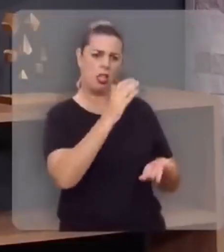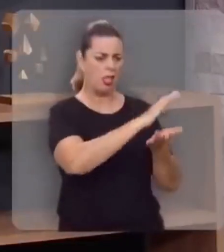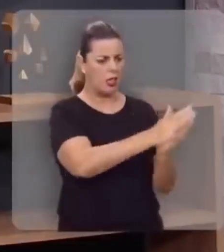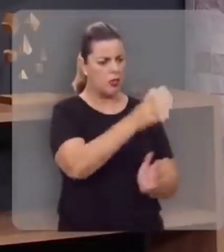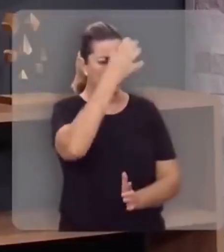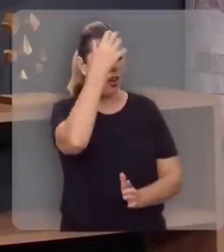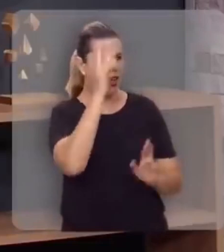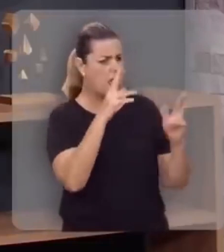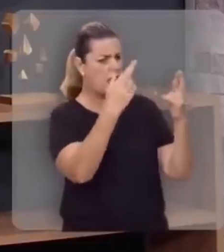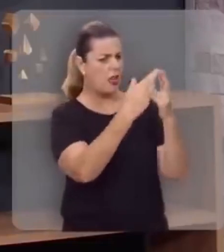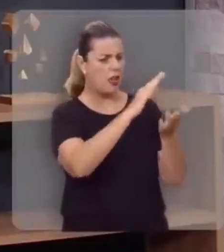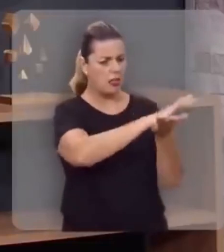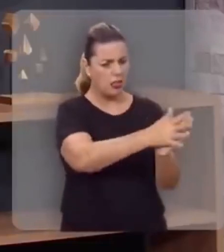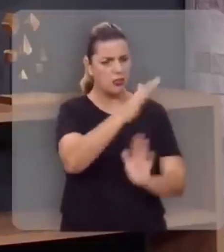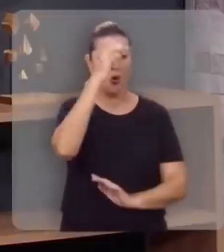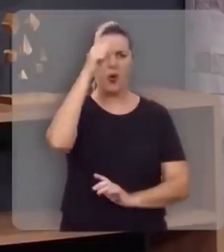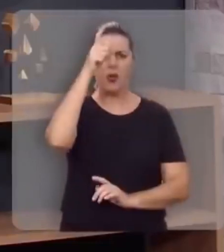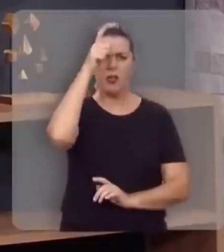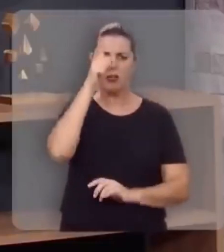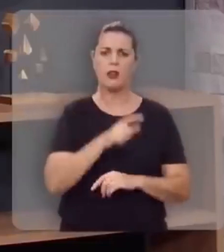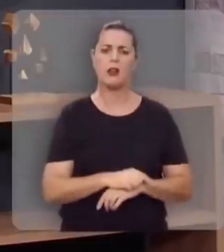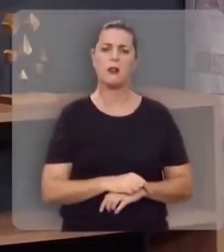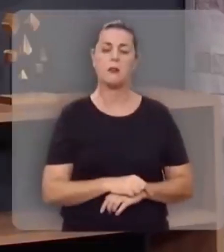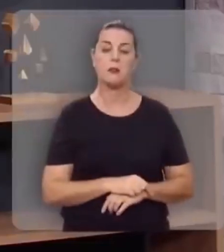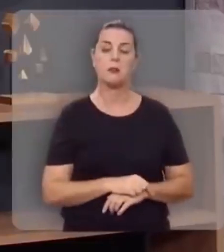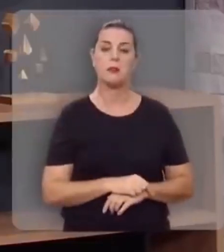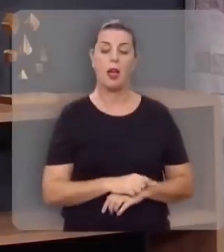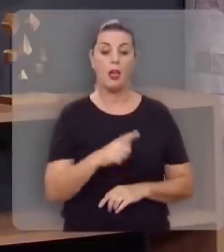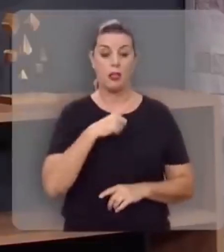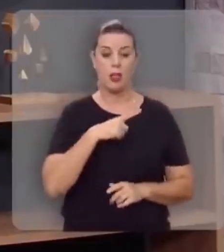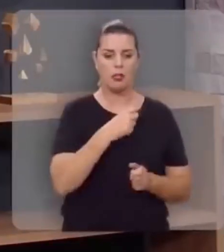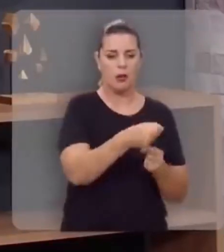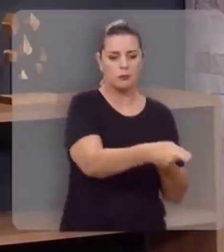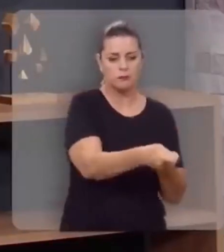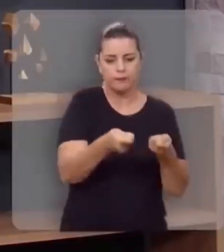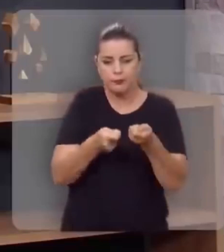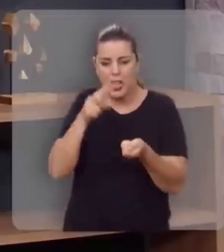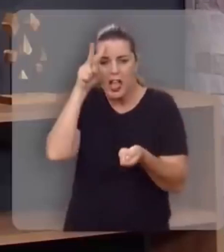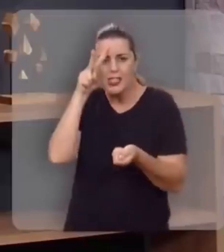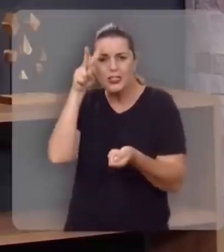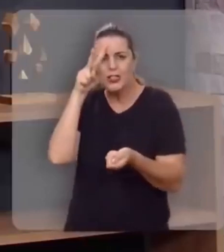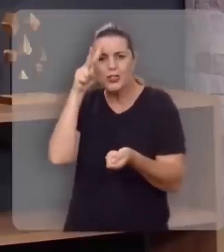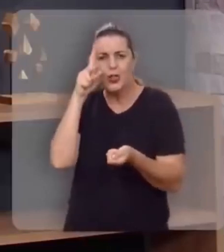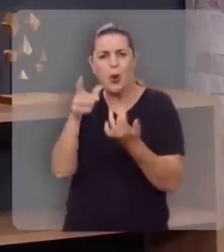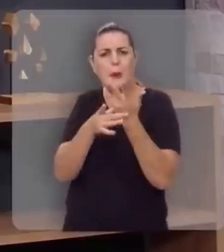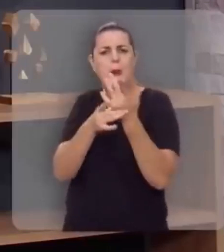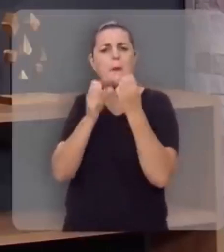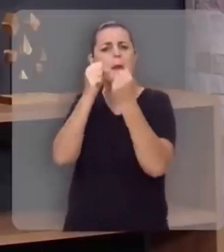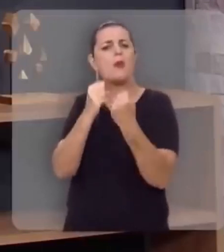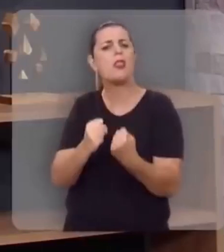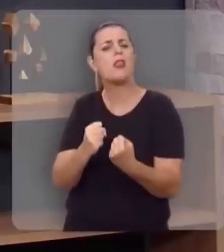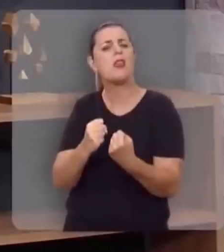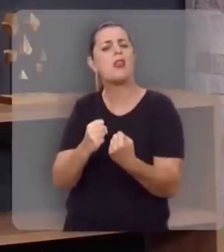ele quem levanta reinos e abate reinos, ele quem está com as rédeas da história nas suas poderosas